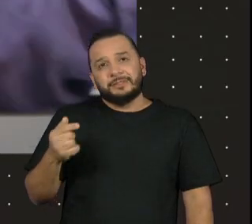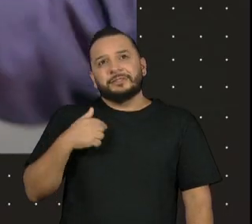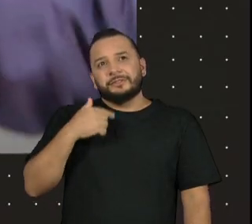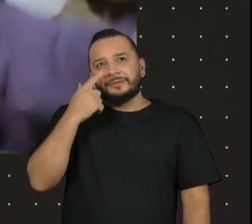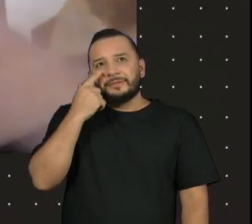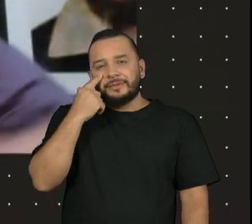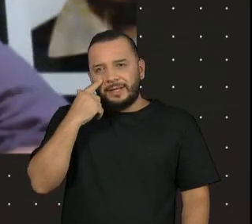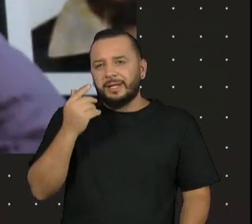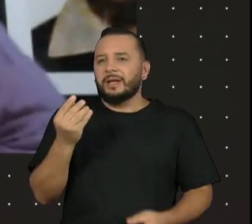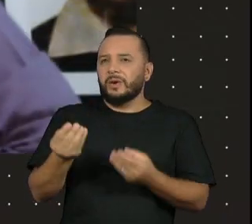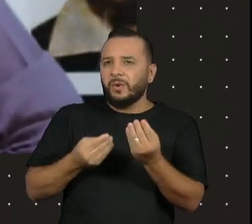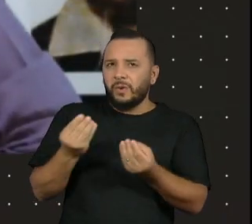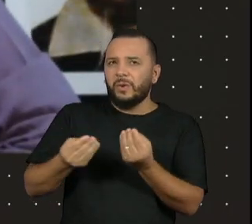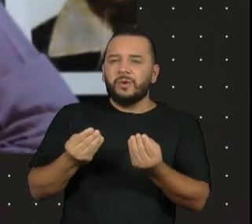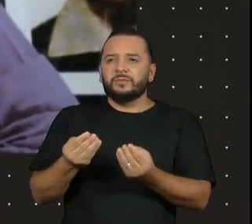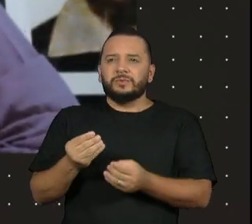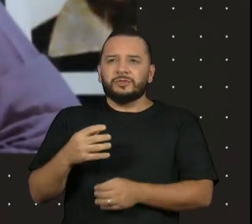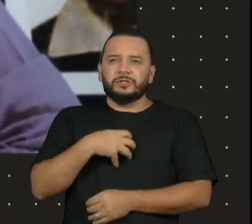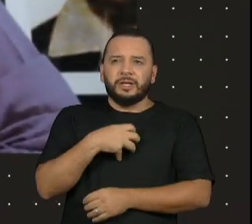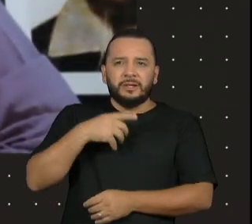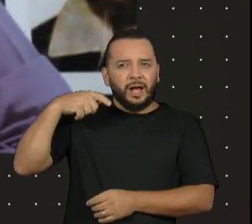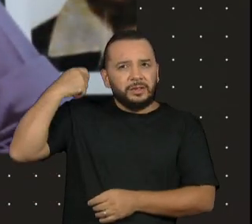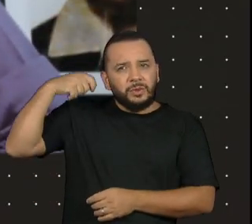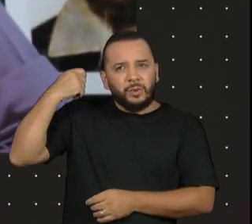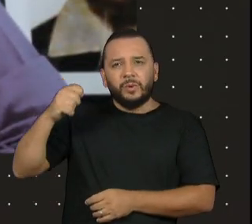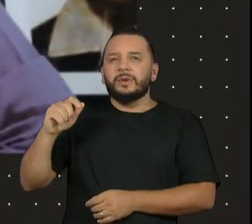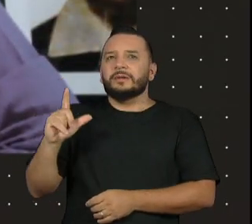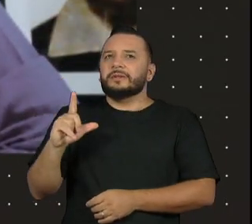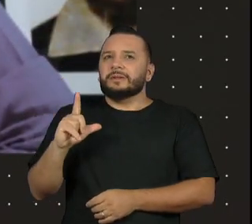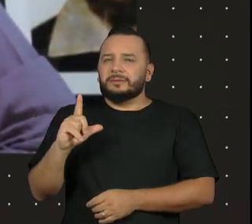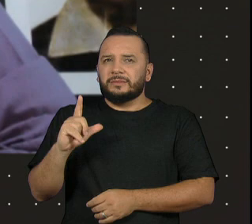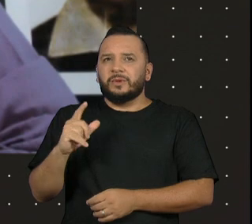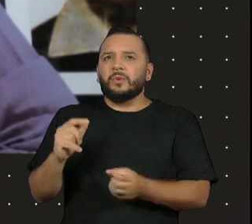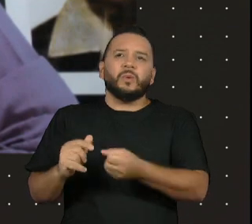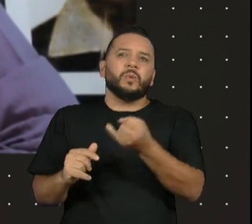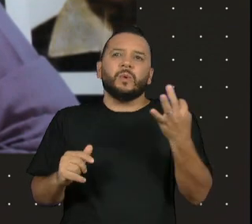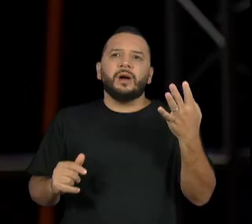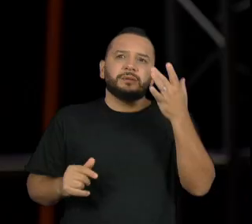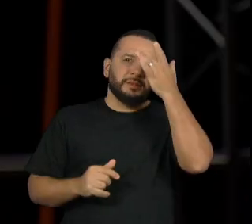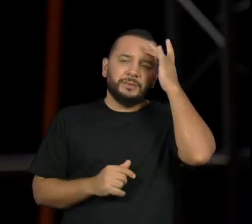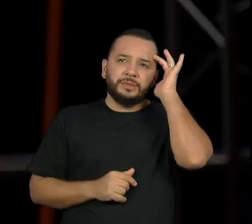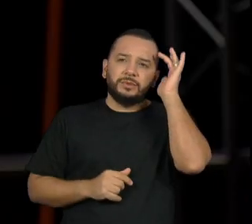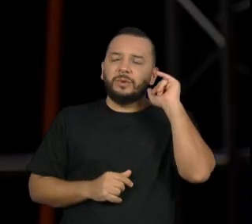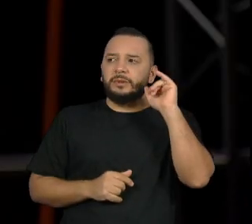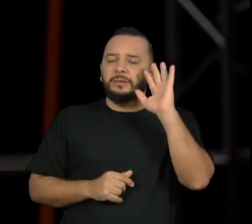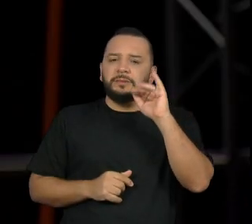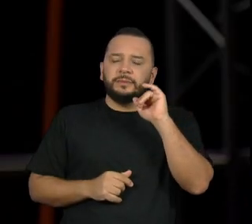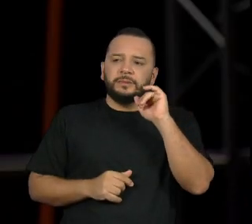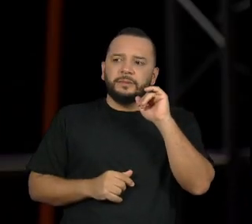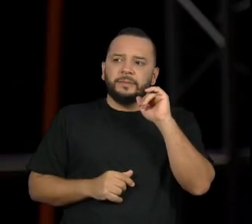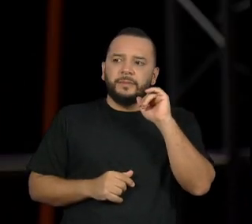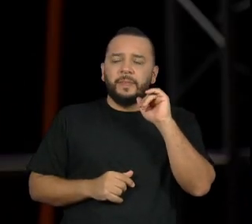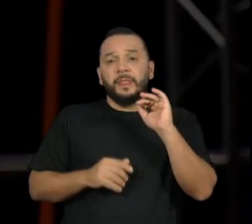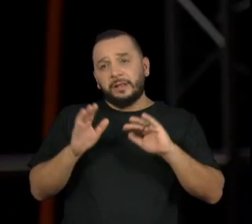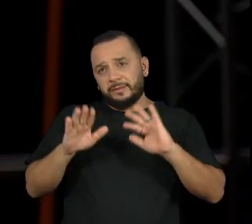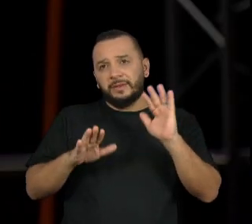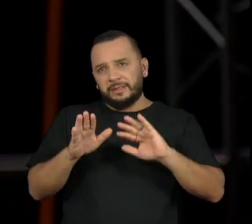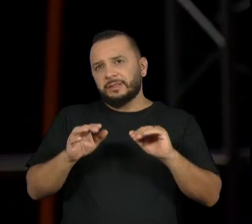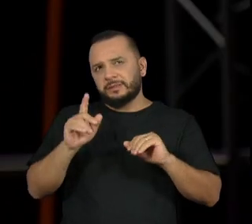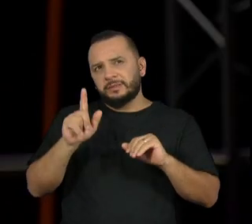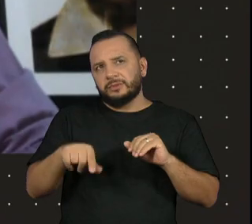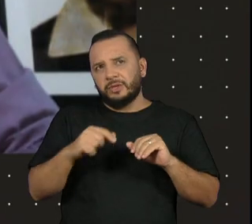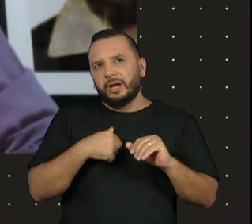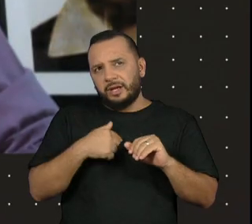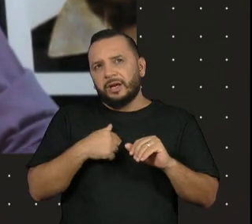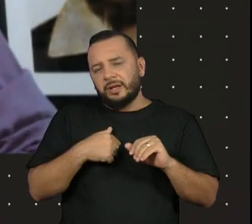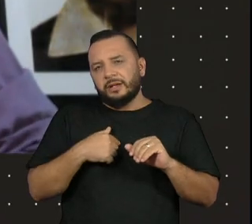pelo menos, tem essa relação aí, quantas pessoas que são patrimônio dessa rede,